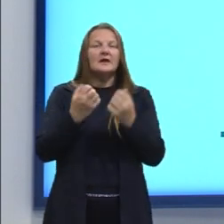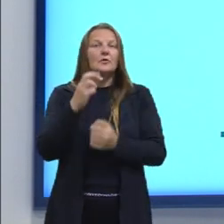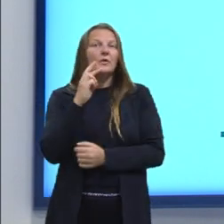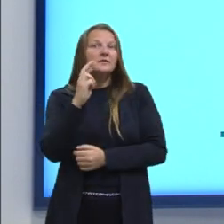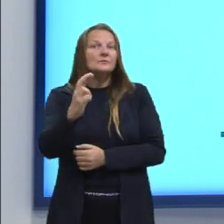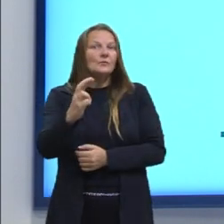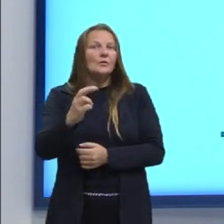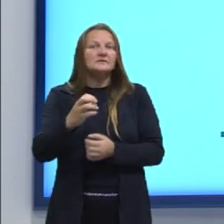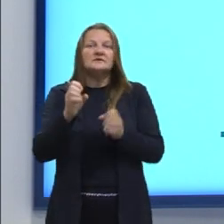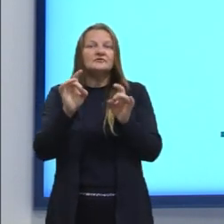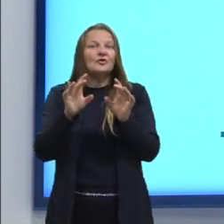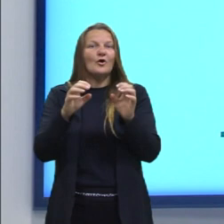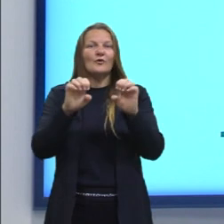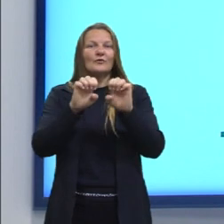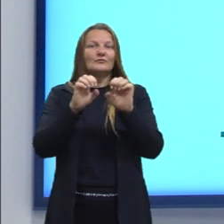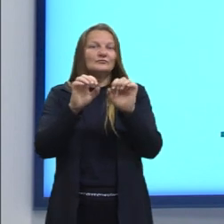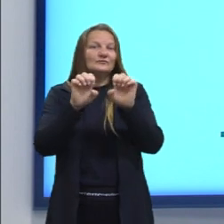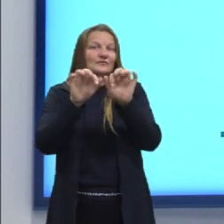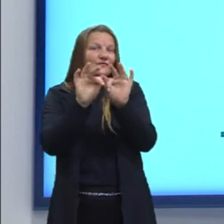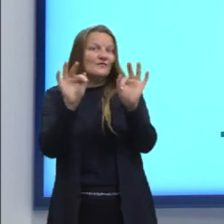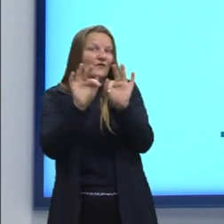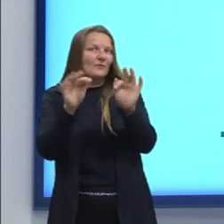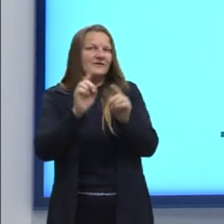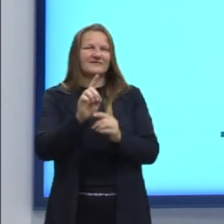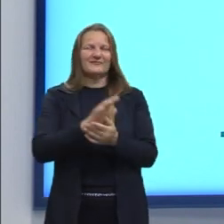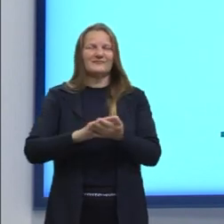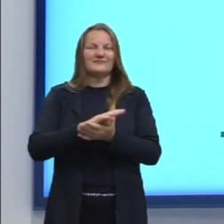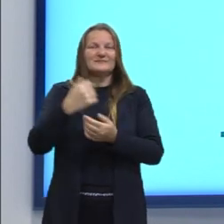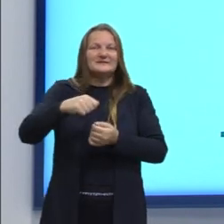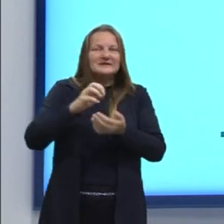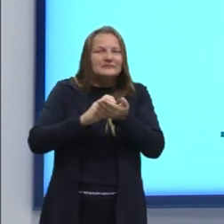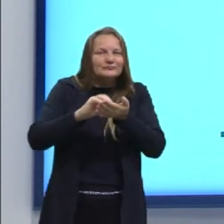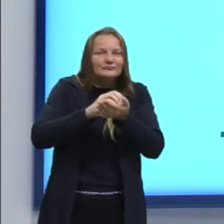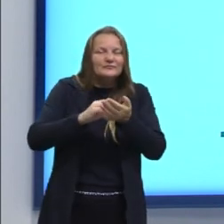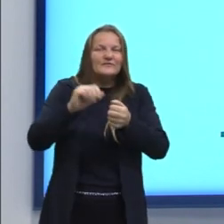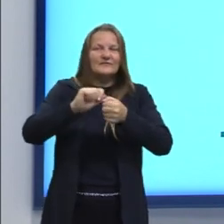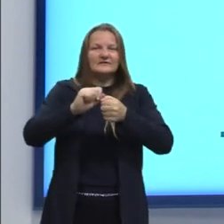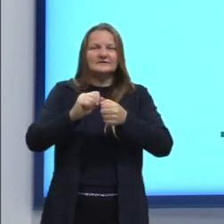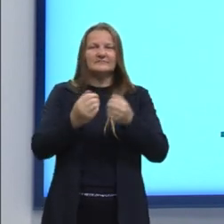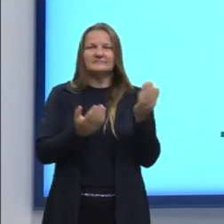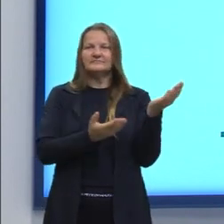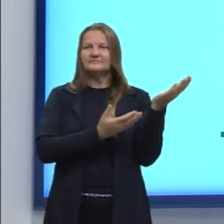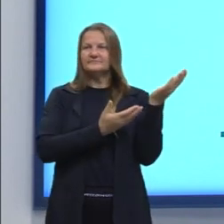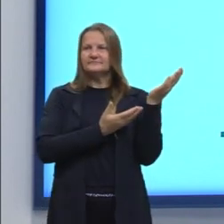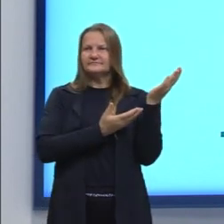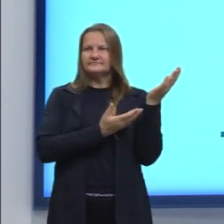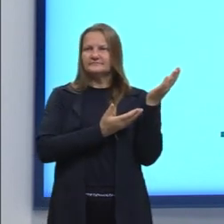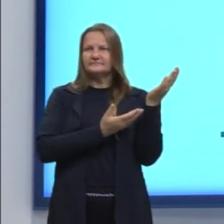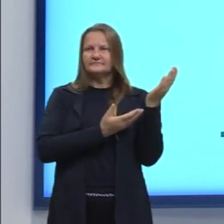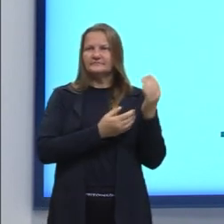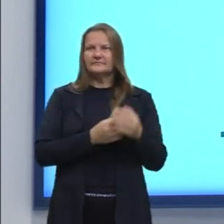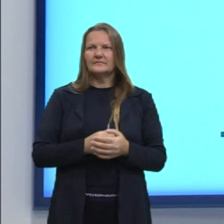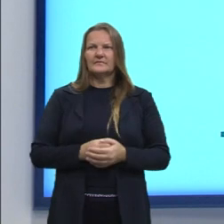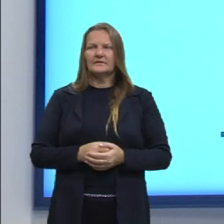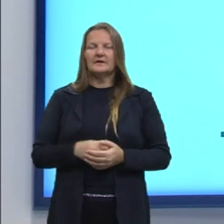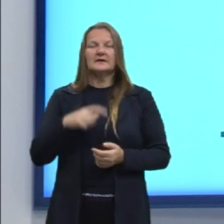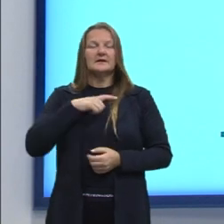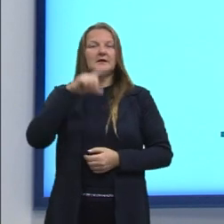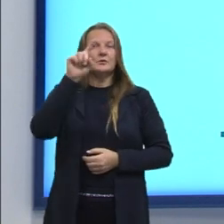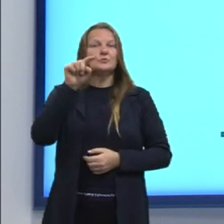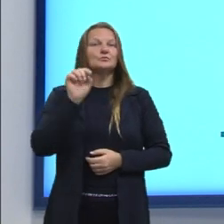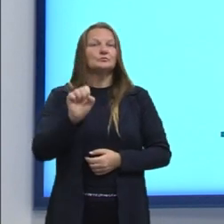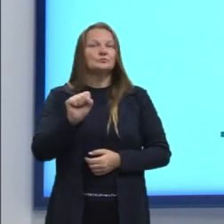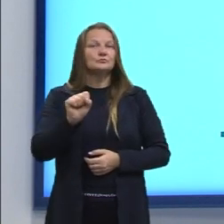mesmo. Então, nós vamos resolver, né? Essa continha aí que nós elaboramos. Como tem fatorial,